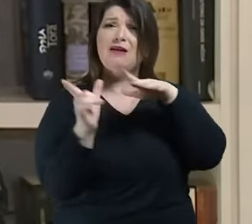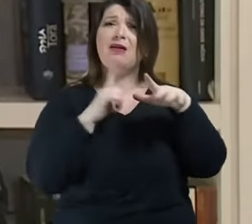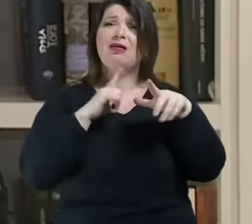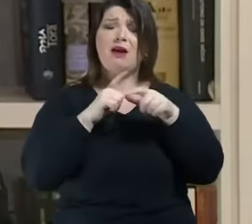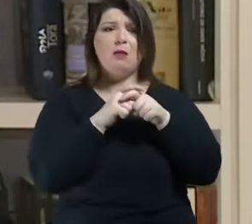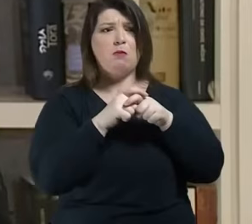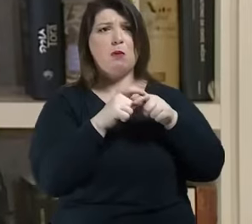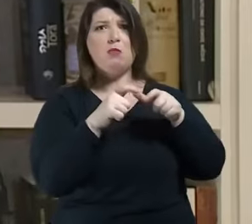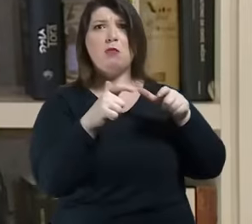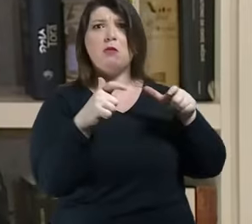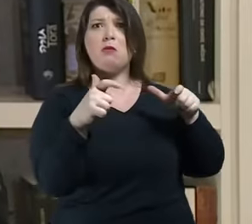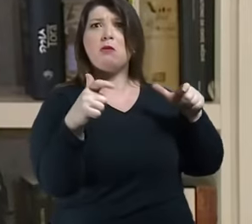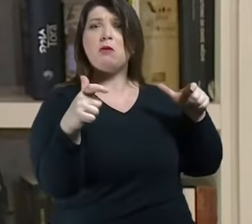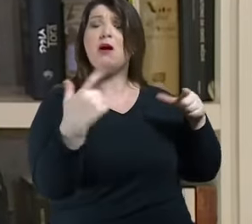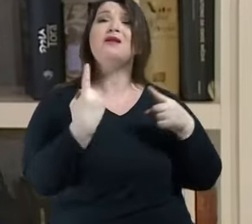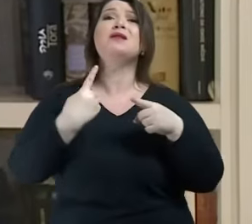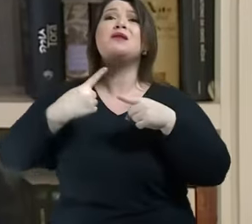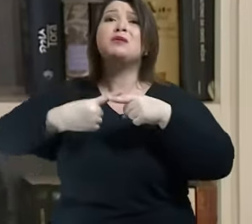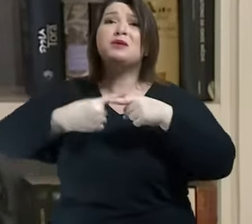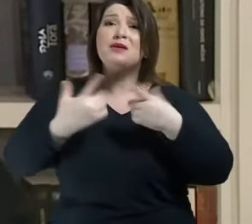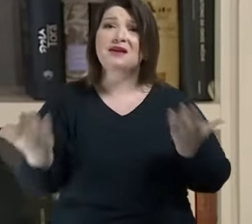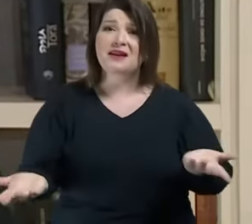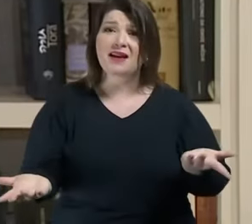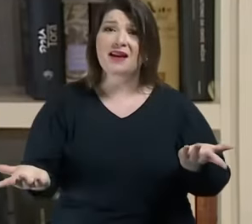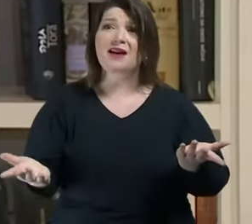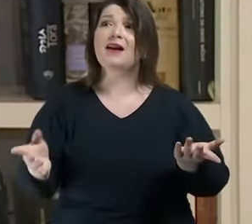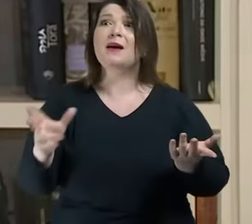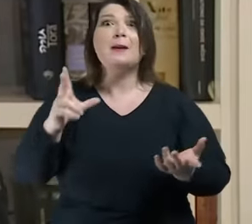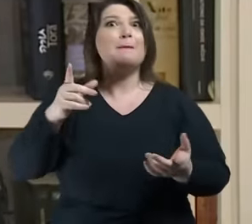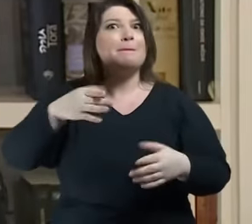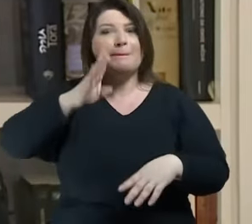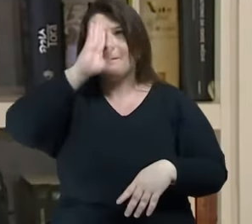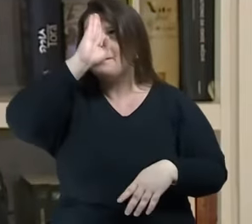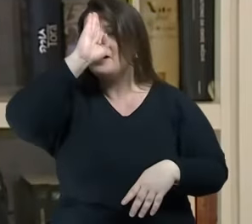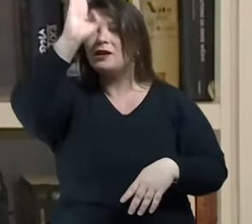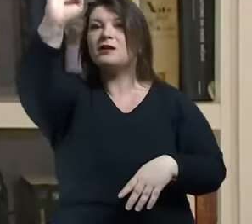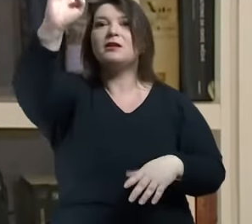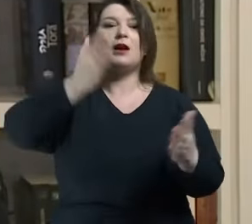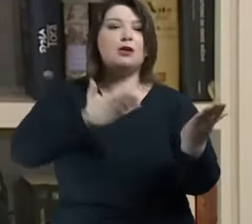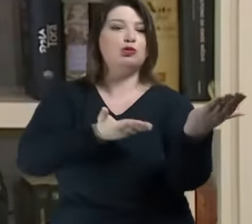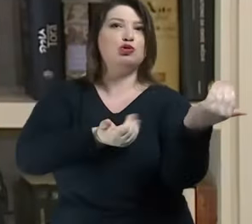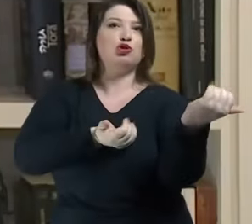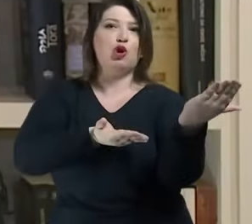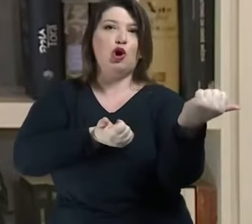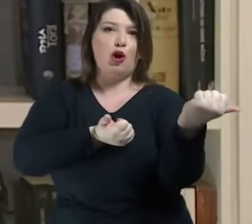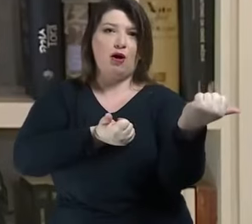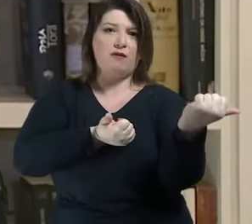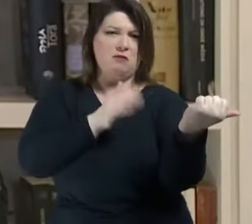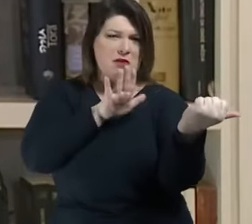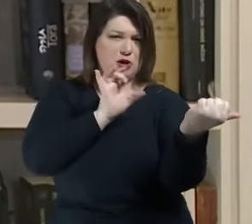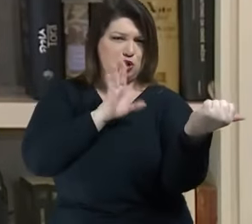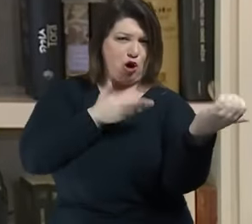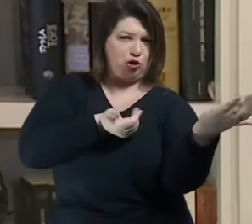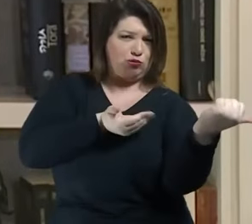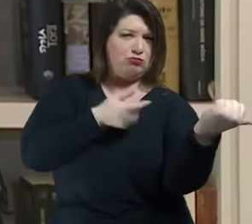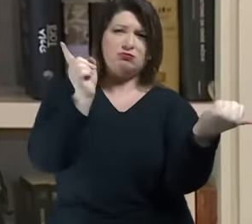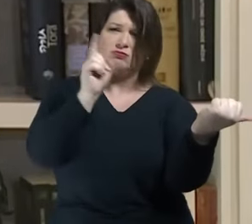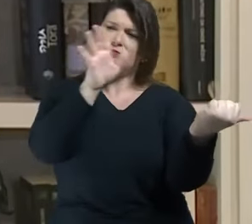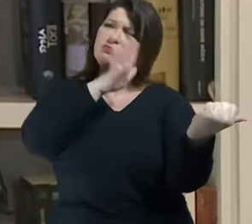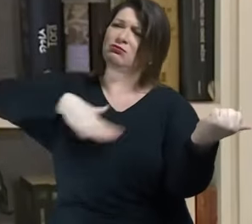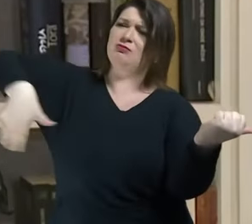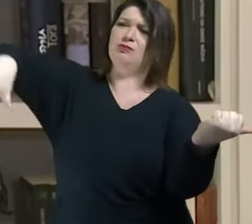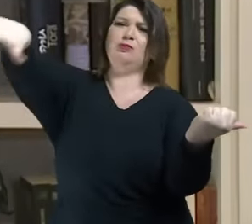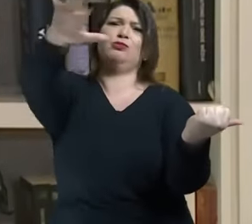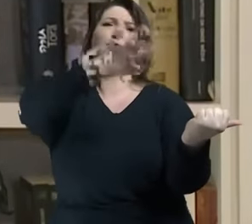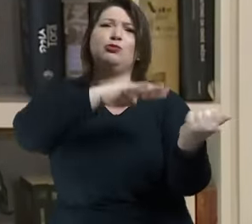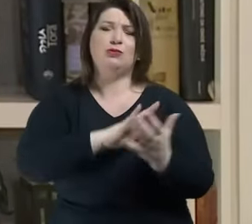Por que é que, em particular para os jovens, mas praticamente para todo mundo, viver nas redes é uma parte muito